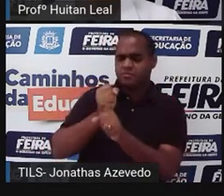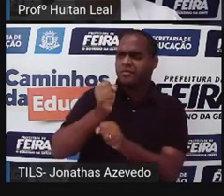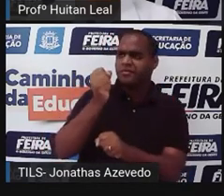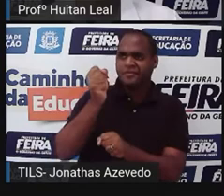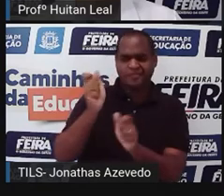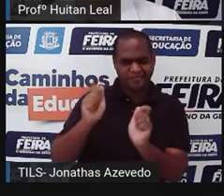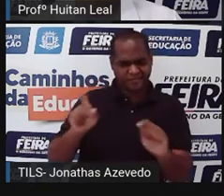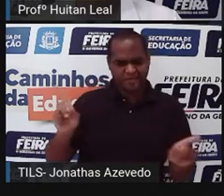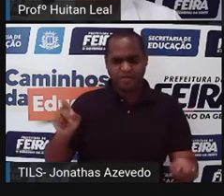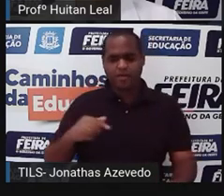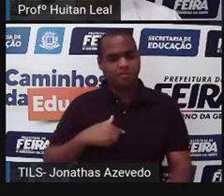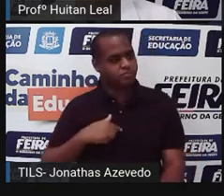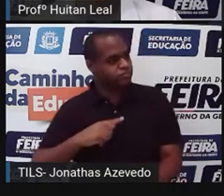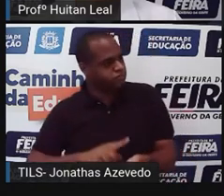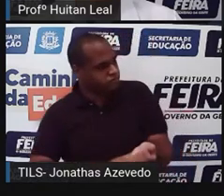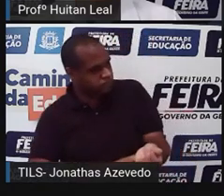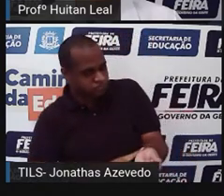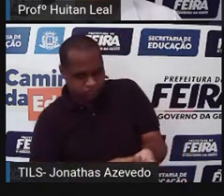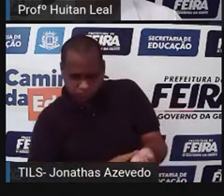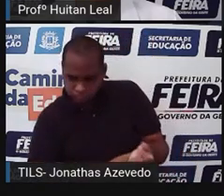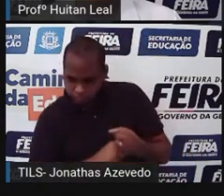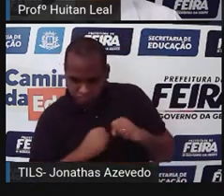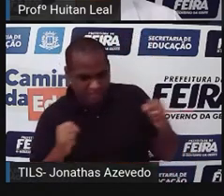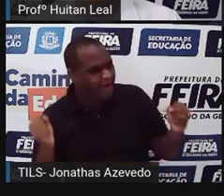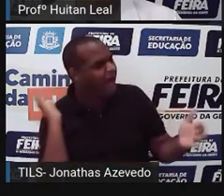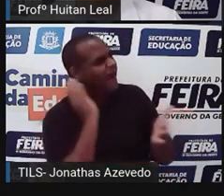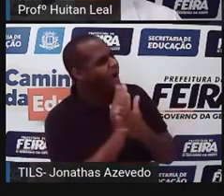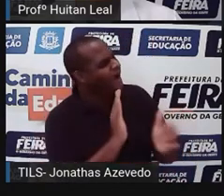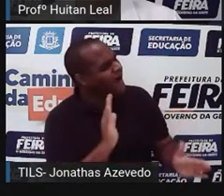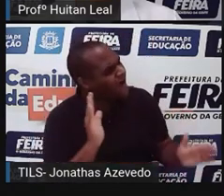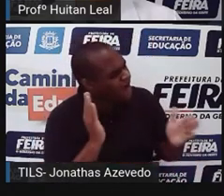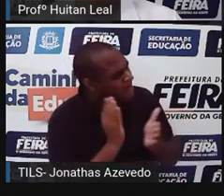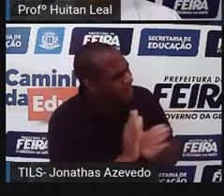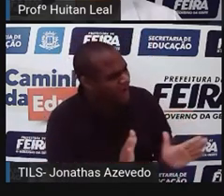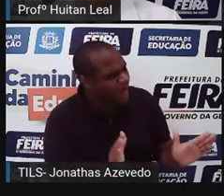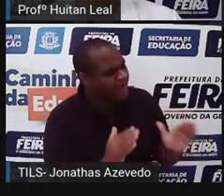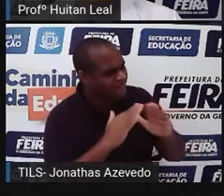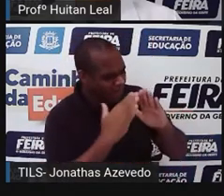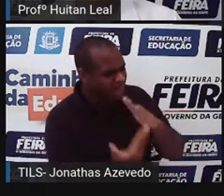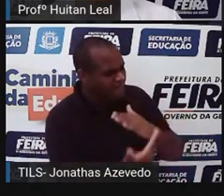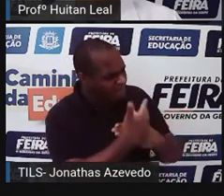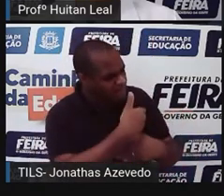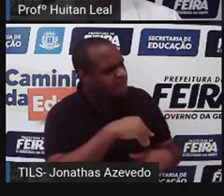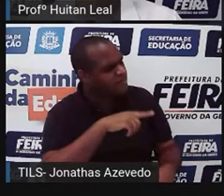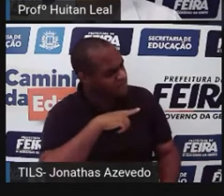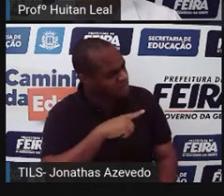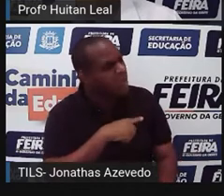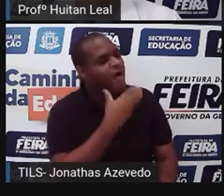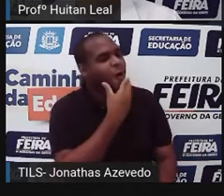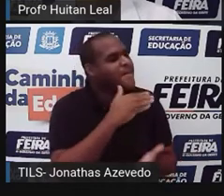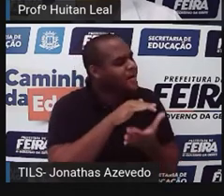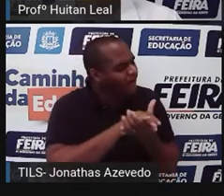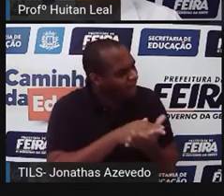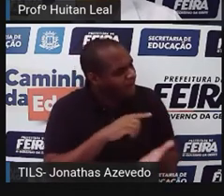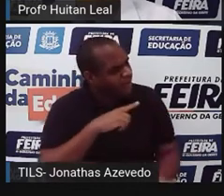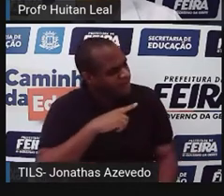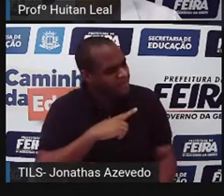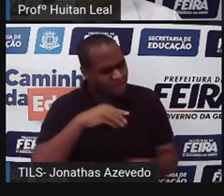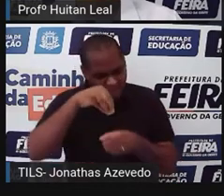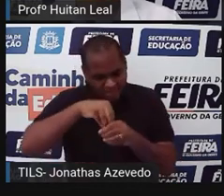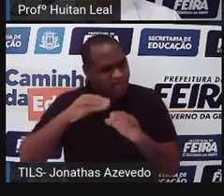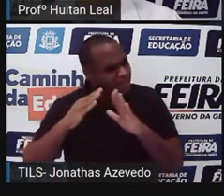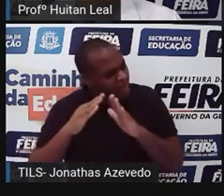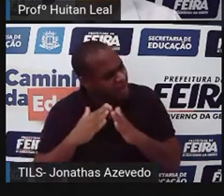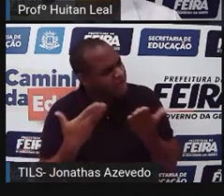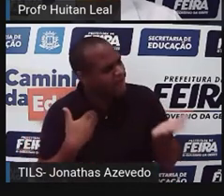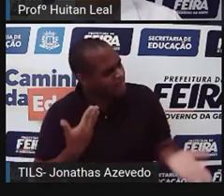agora estava irritada. Acabe com isso, Aristides. E venha para dentro. Afinal, você é meu marido. Você mora aqui.